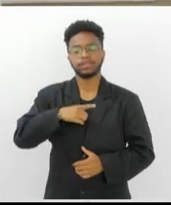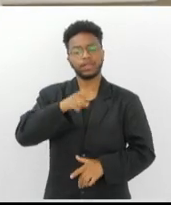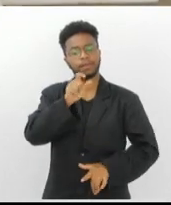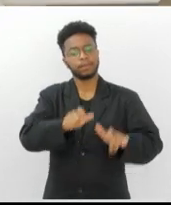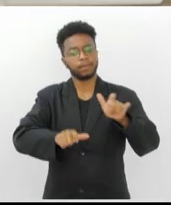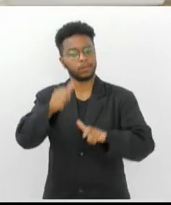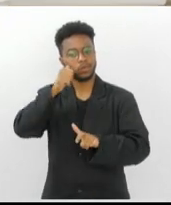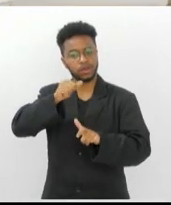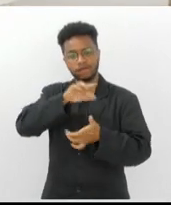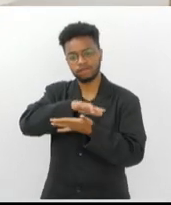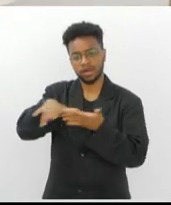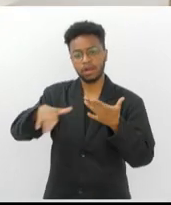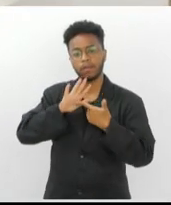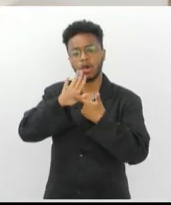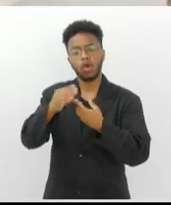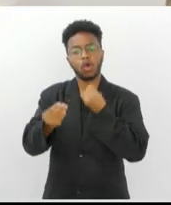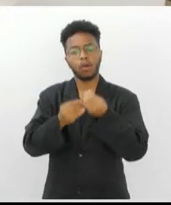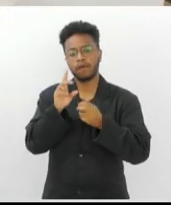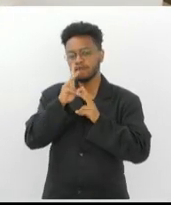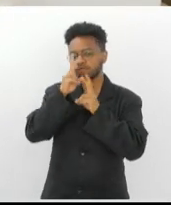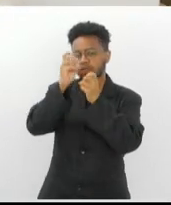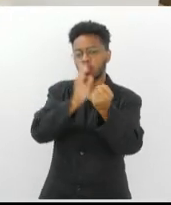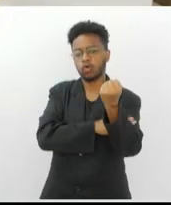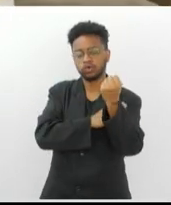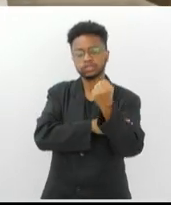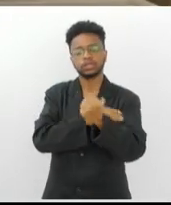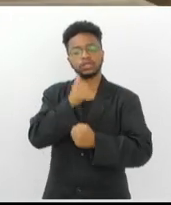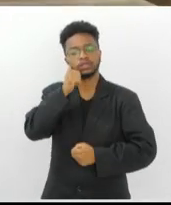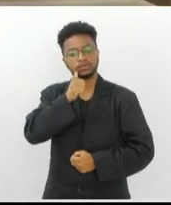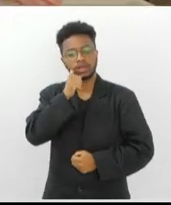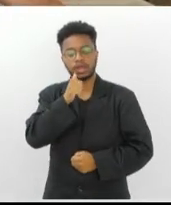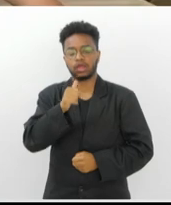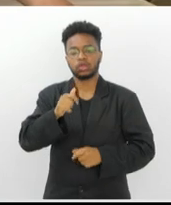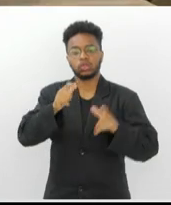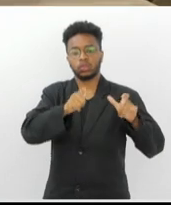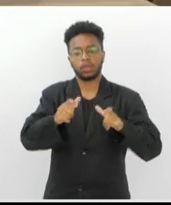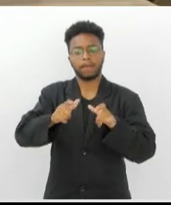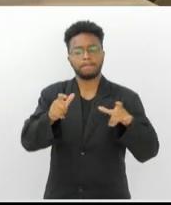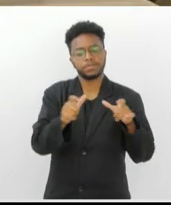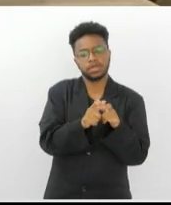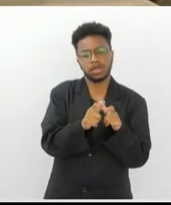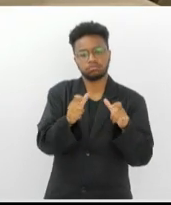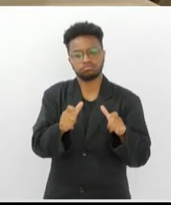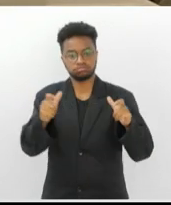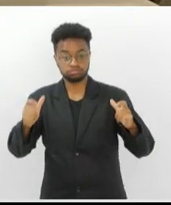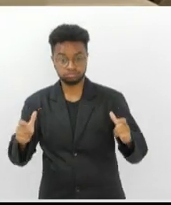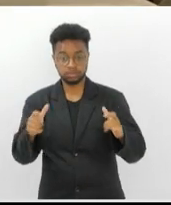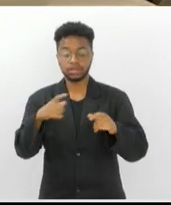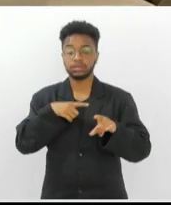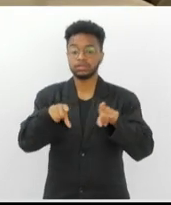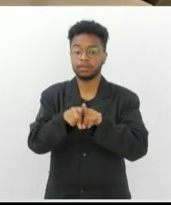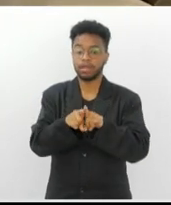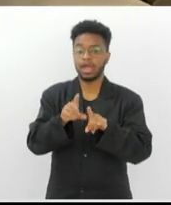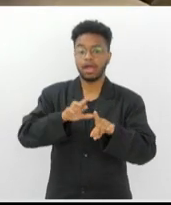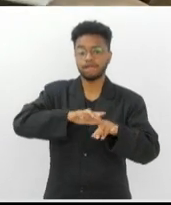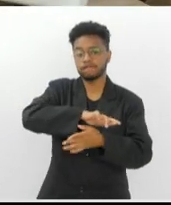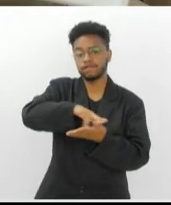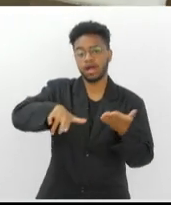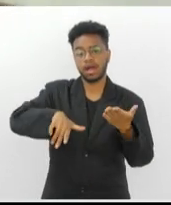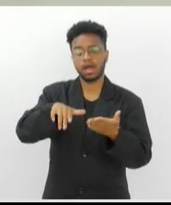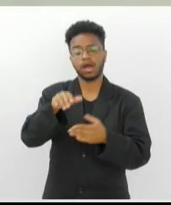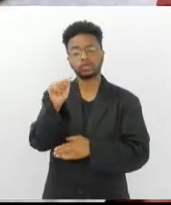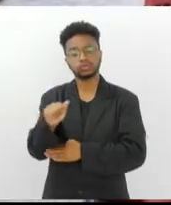mostram a força do feminino em pequenas, médias e grandes propriedades, bem como em diversas associações e